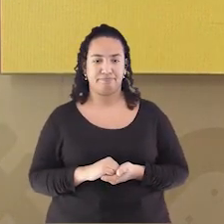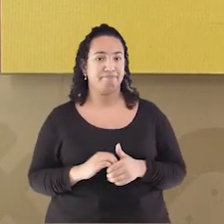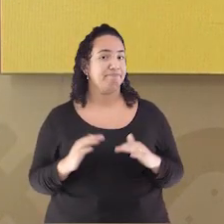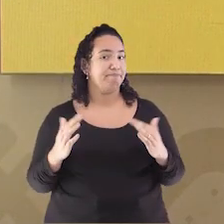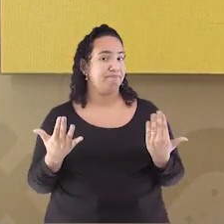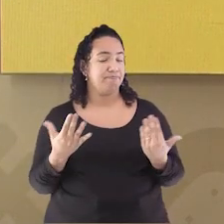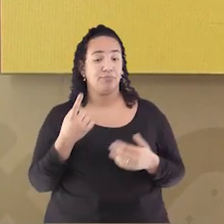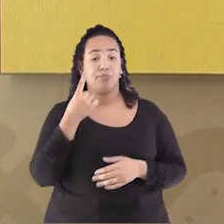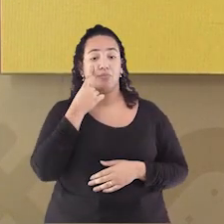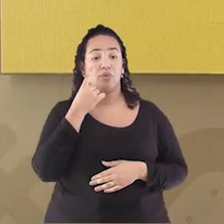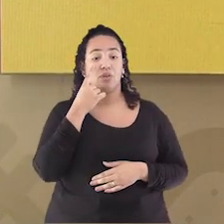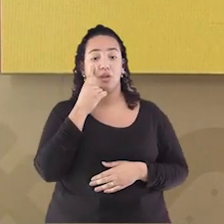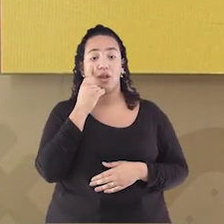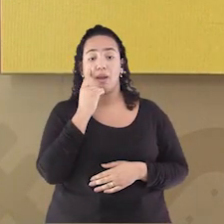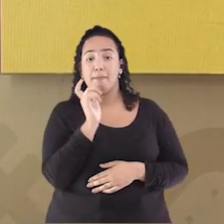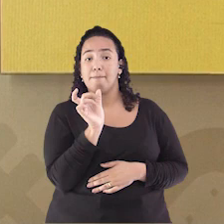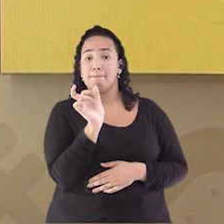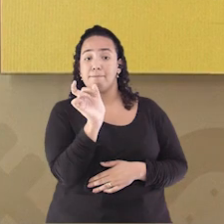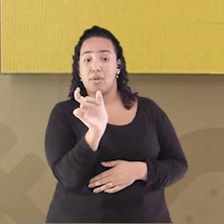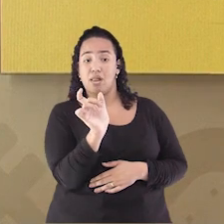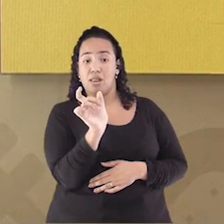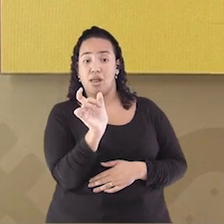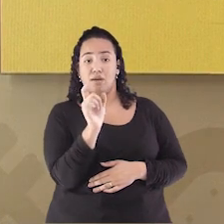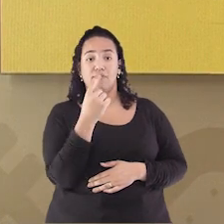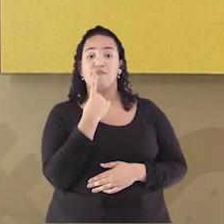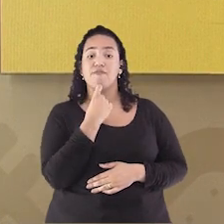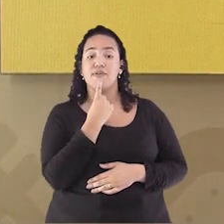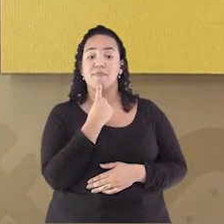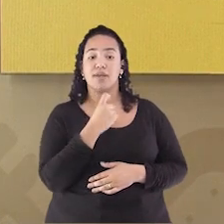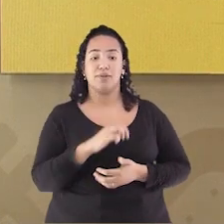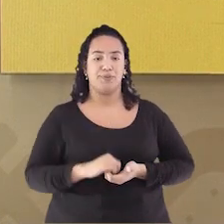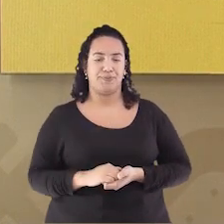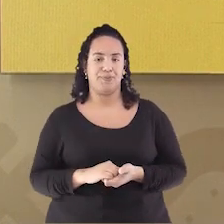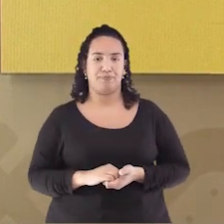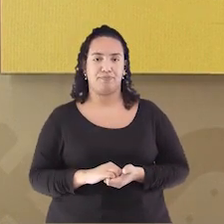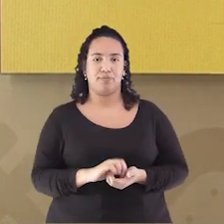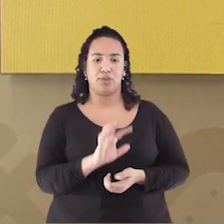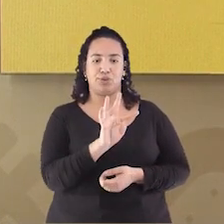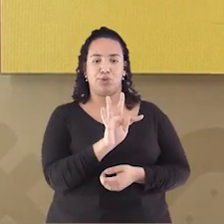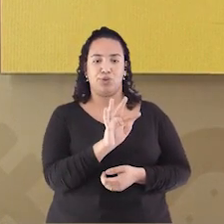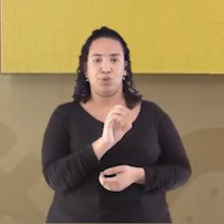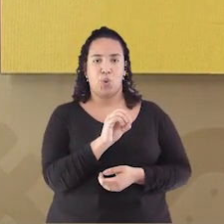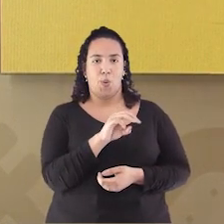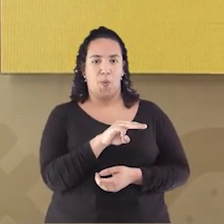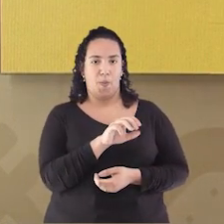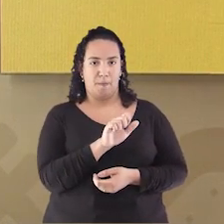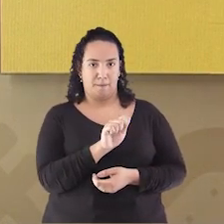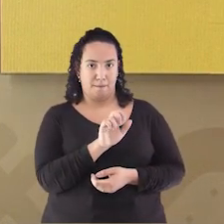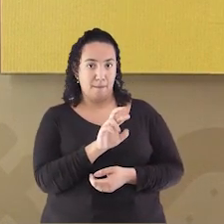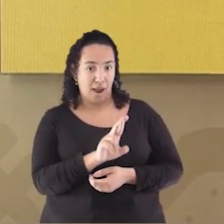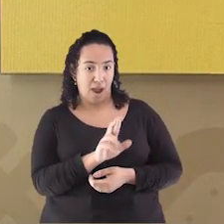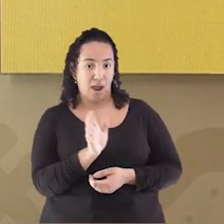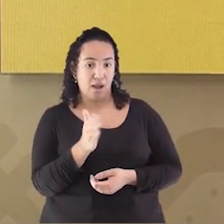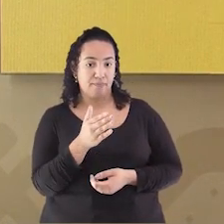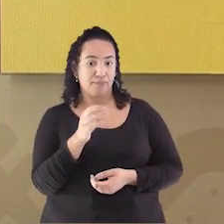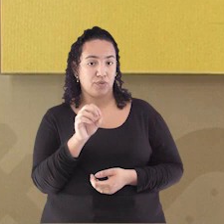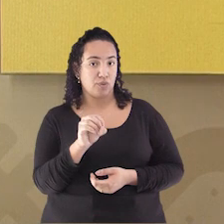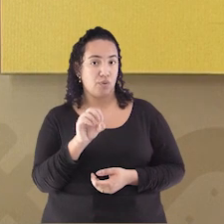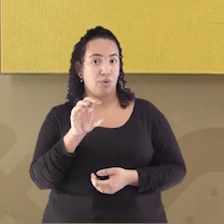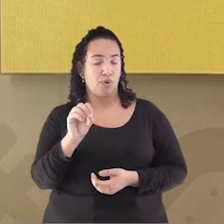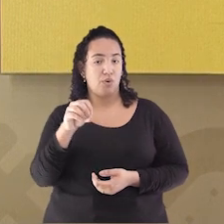Observe as palavras destacadas Tomar o ônibus